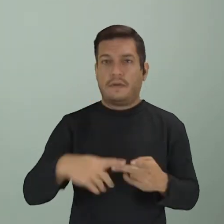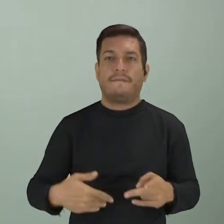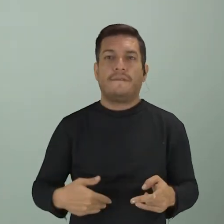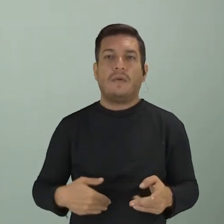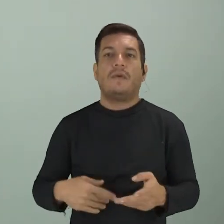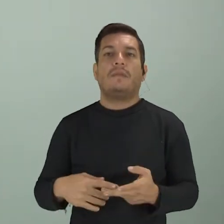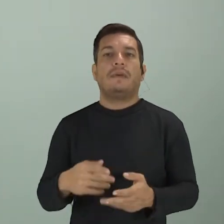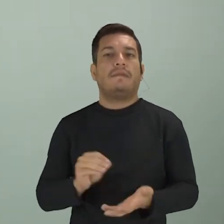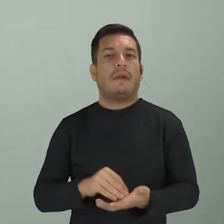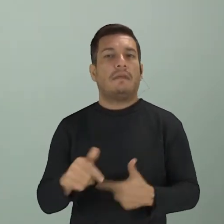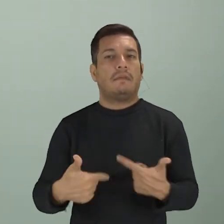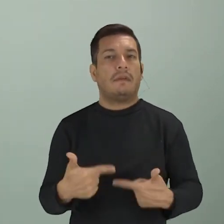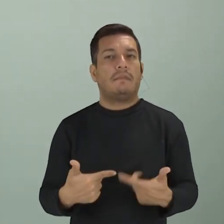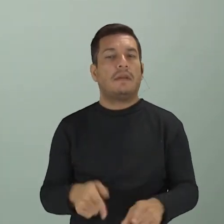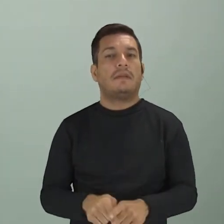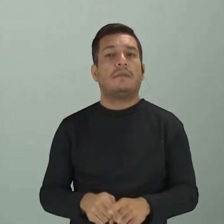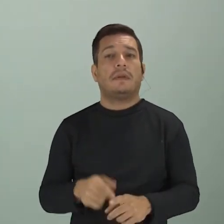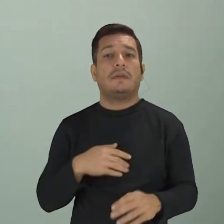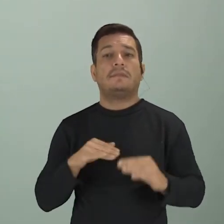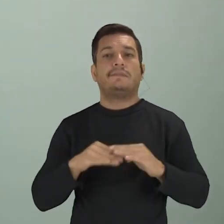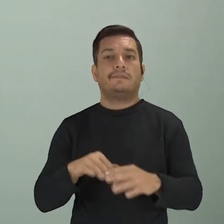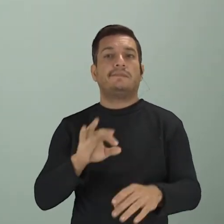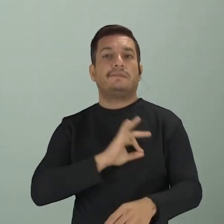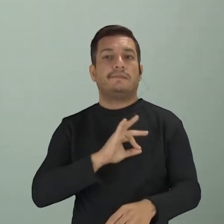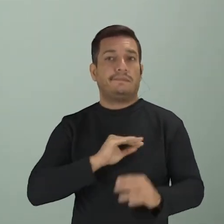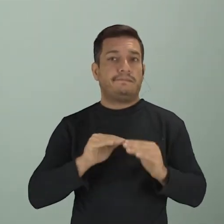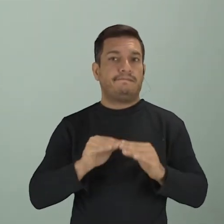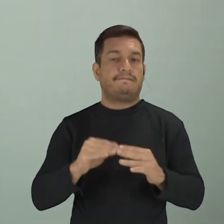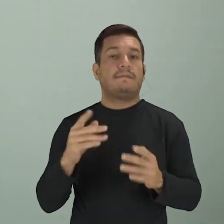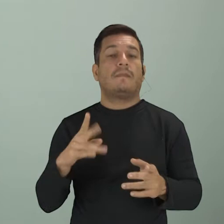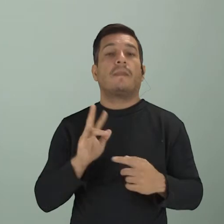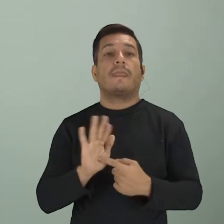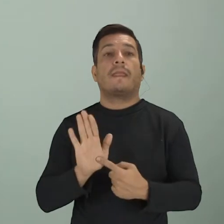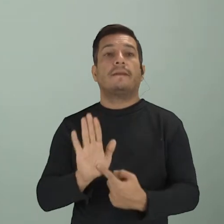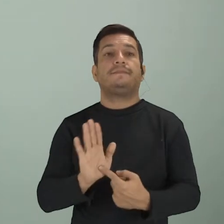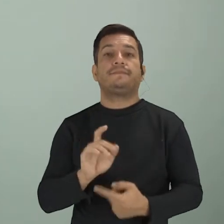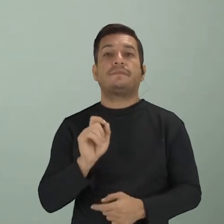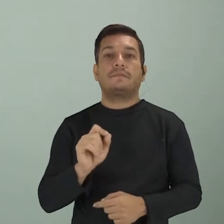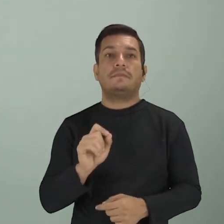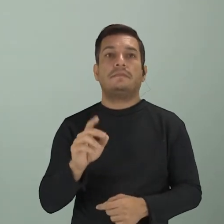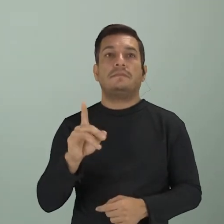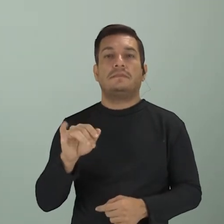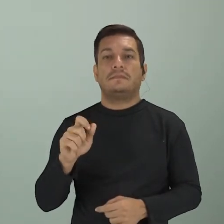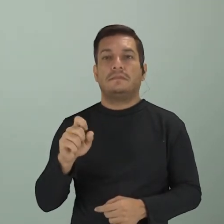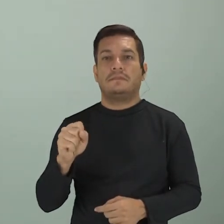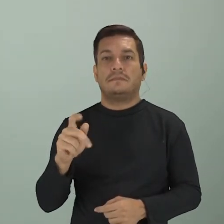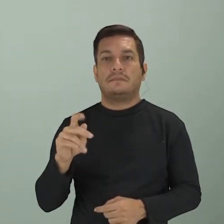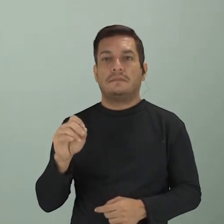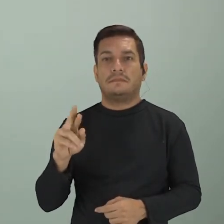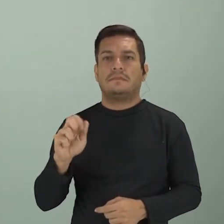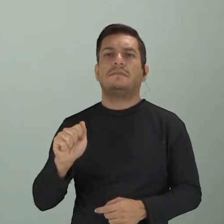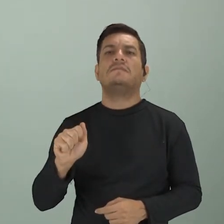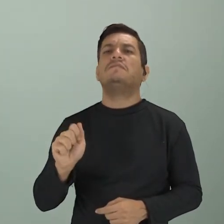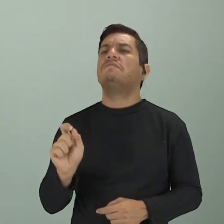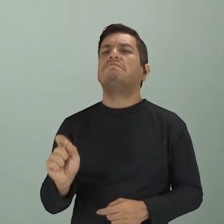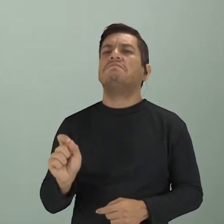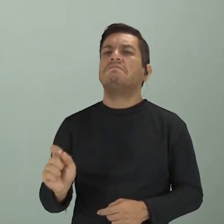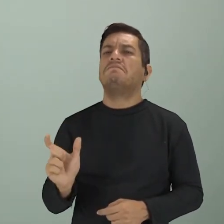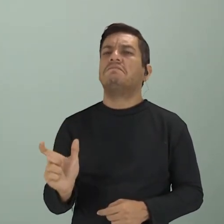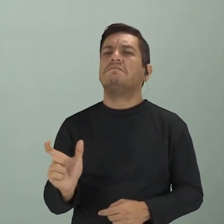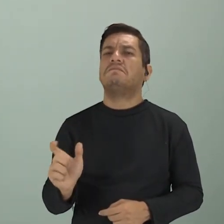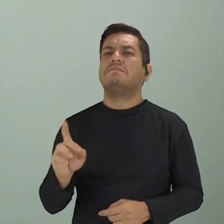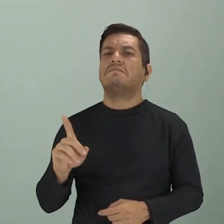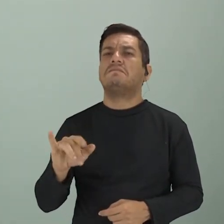desemprego e também abordagem policial, né? Então, ele vem trazendo essa questão da diáspora africana, né? O seria essa diáspora